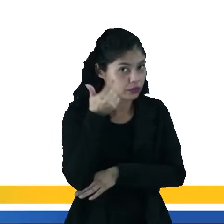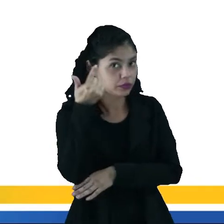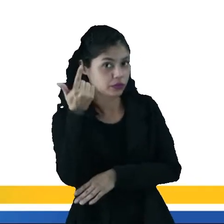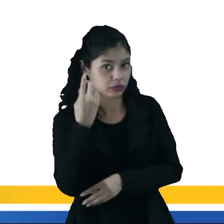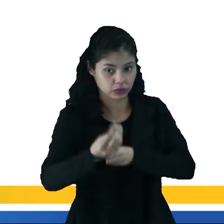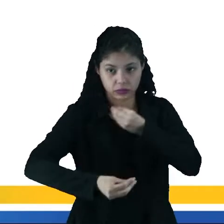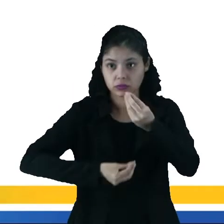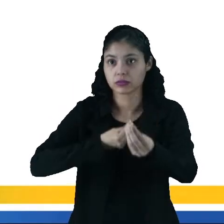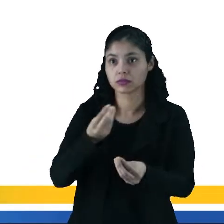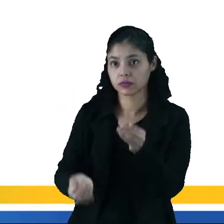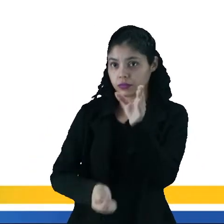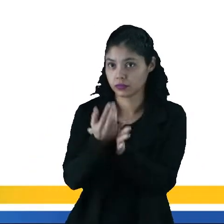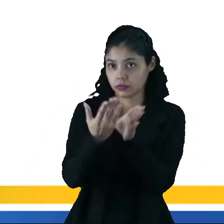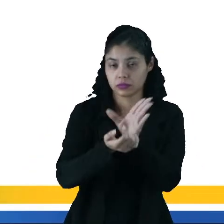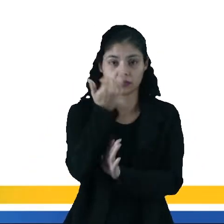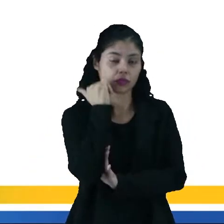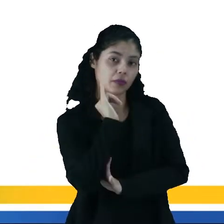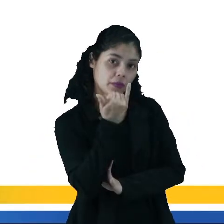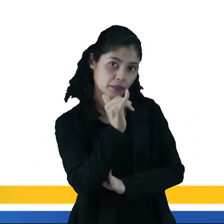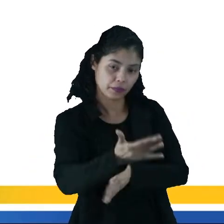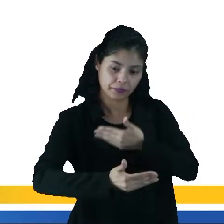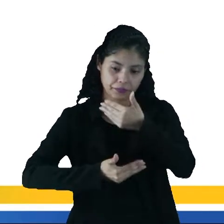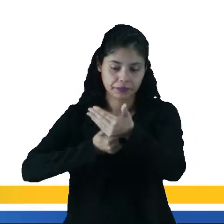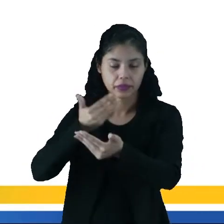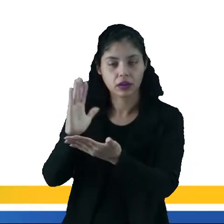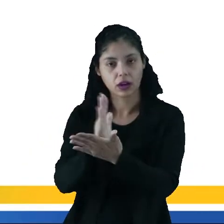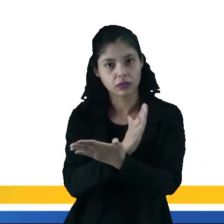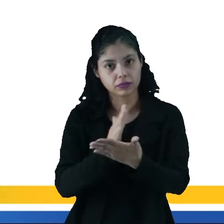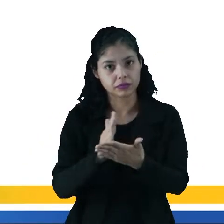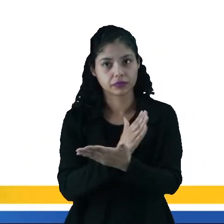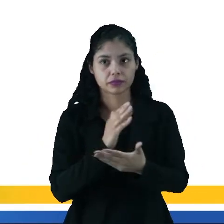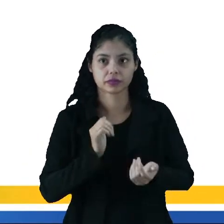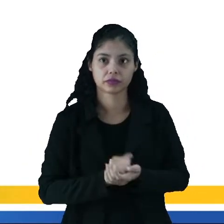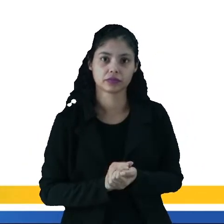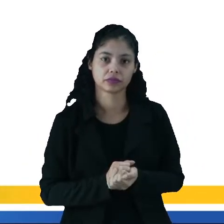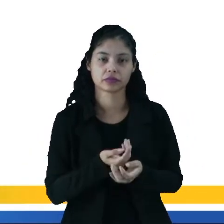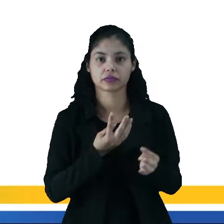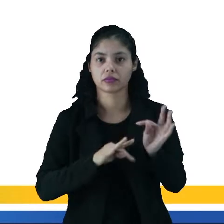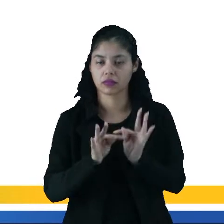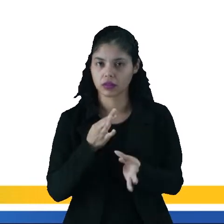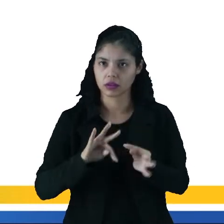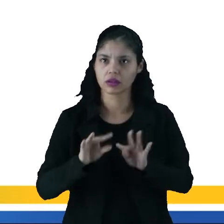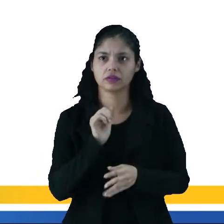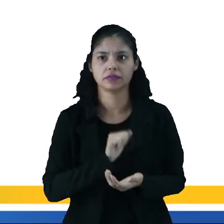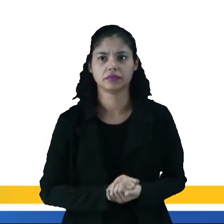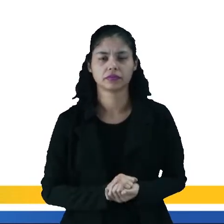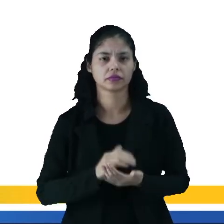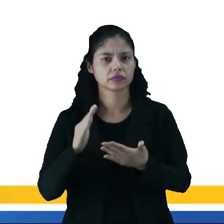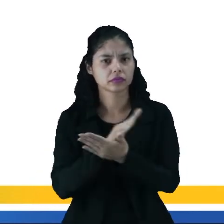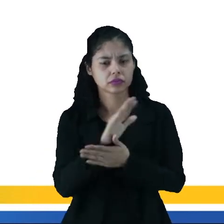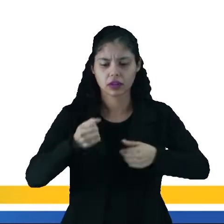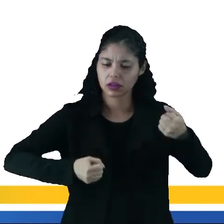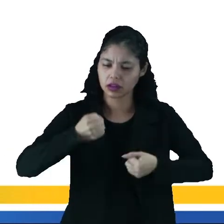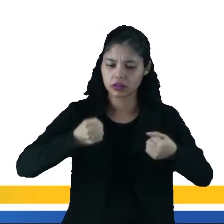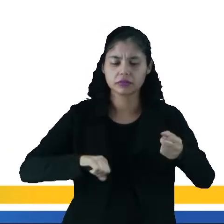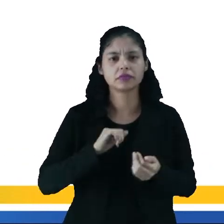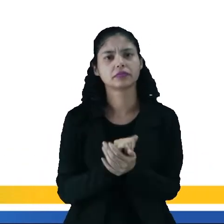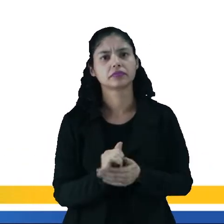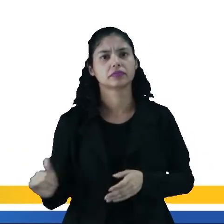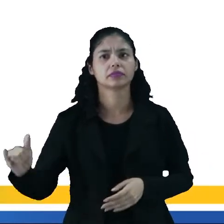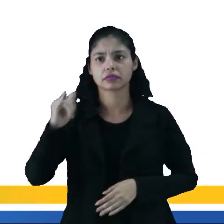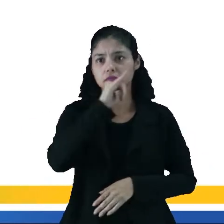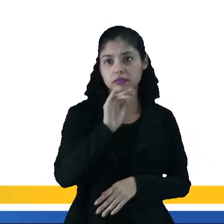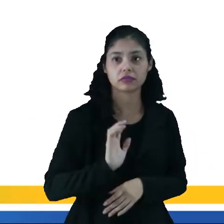formas de se desenvolver alguns equipamentos, alguns aparelhos, alguns veículos ou naves